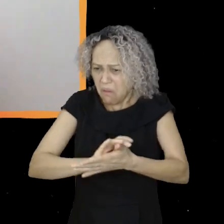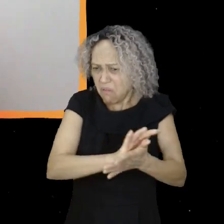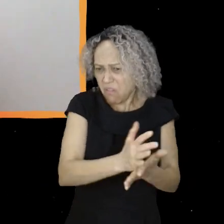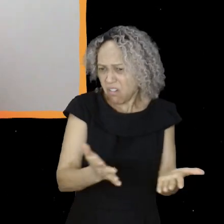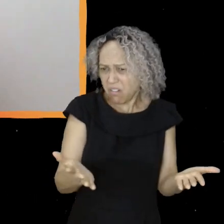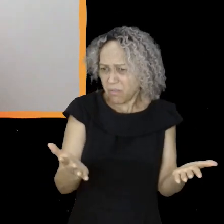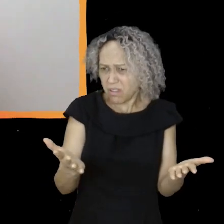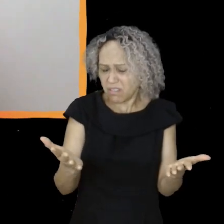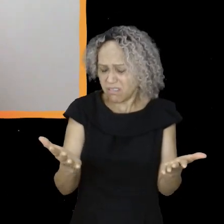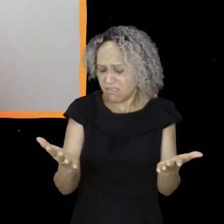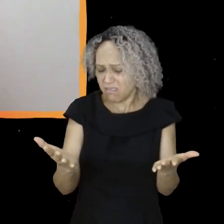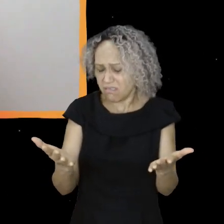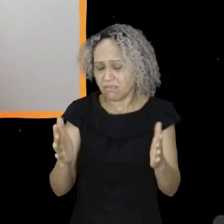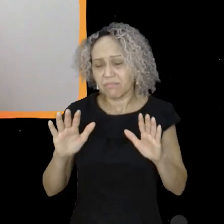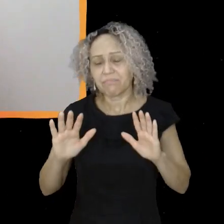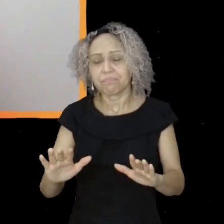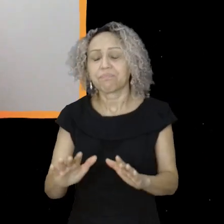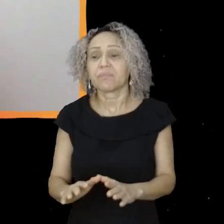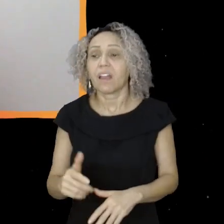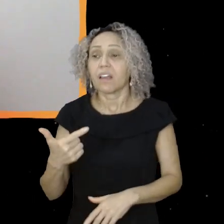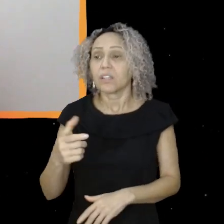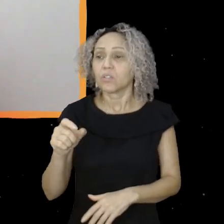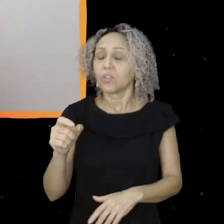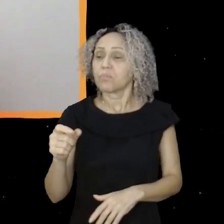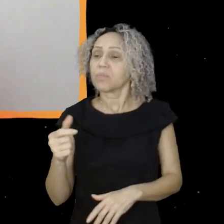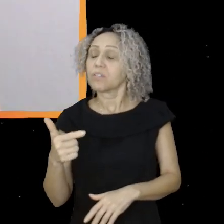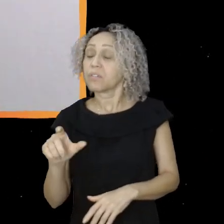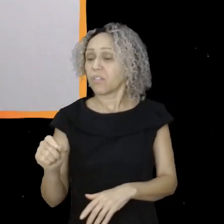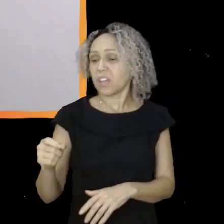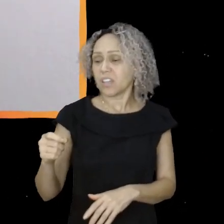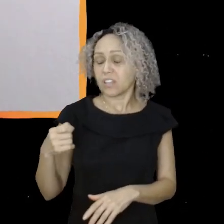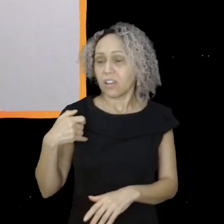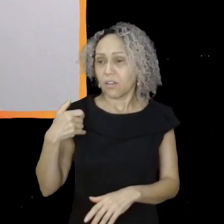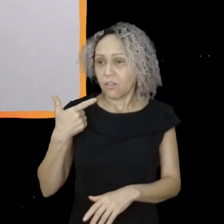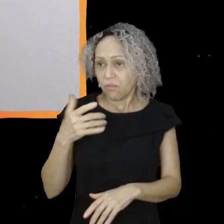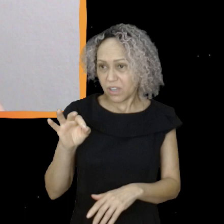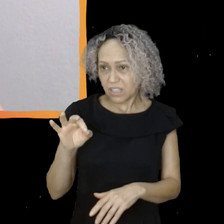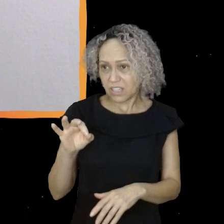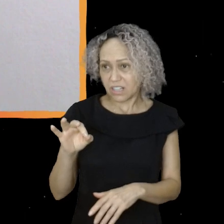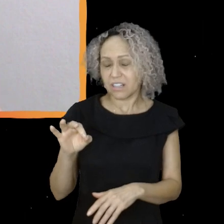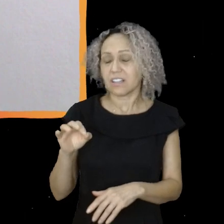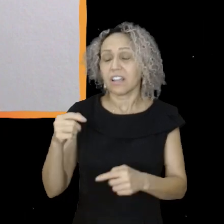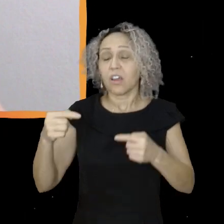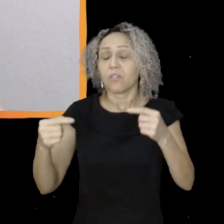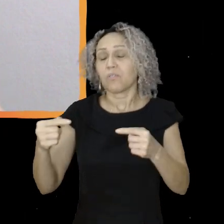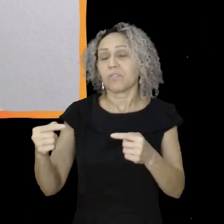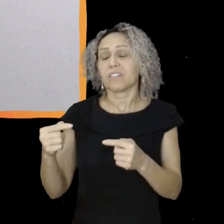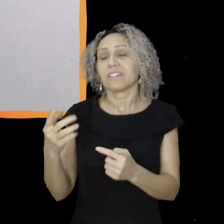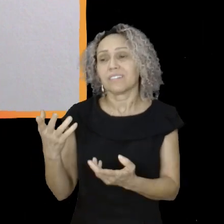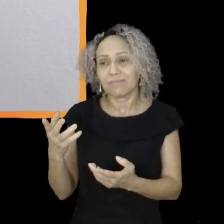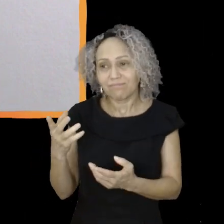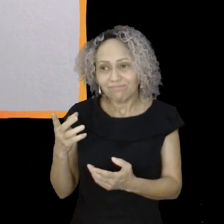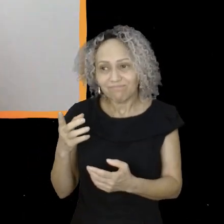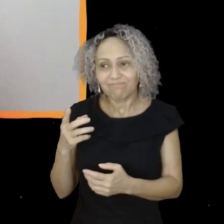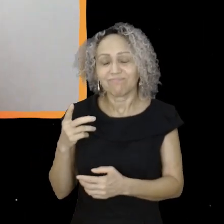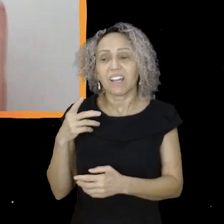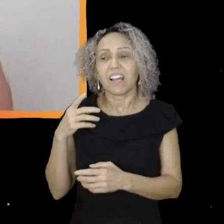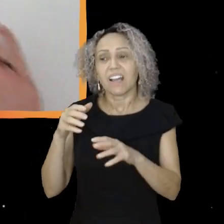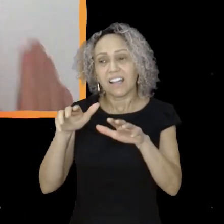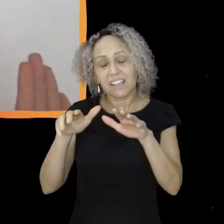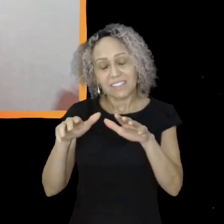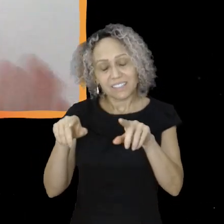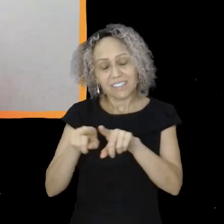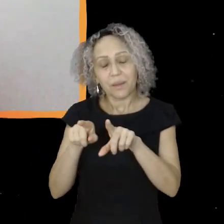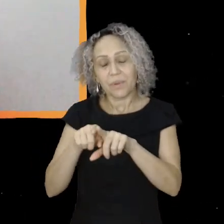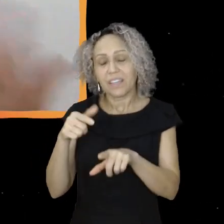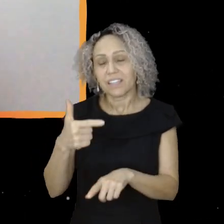Em 2020, com 20 anos, concorreu a vereadora em Curitiba. Em 2022, se elegeu deputado estadual pelo Paraná. E